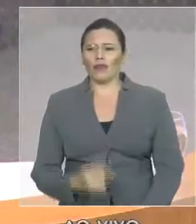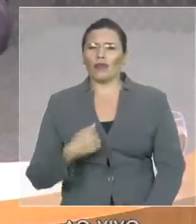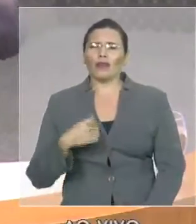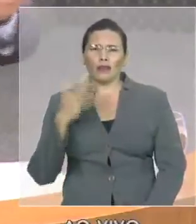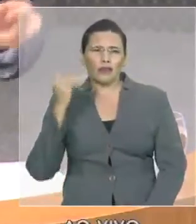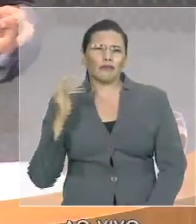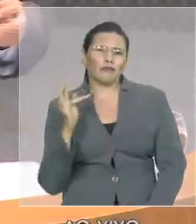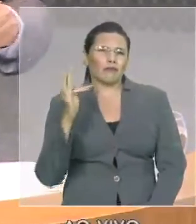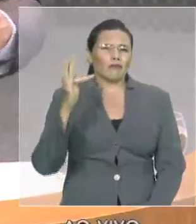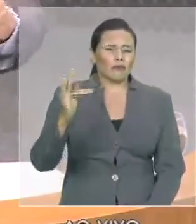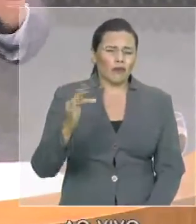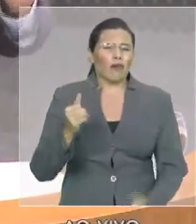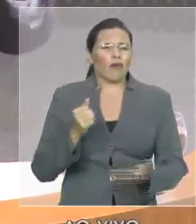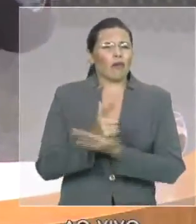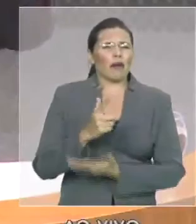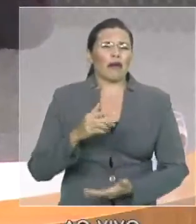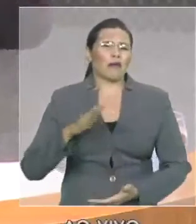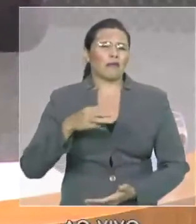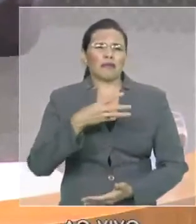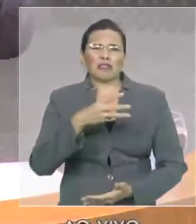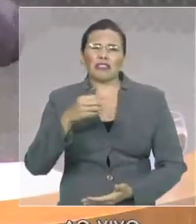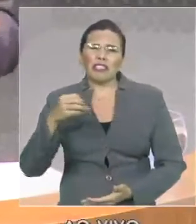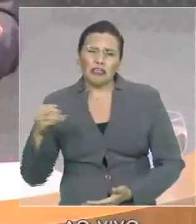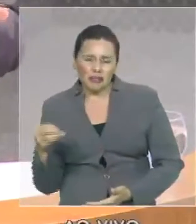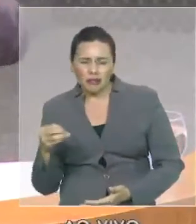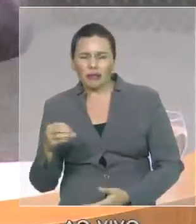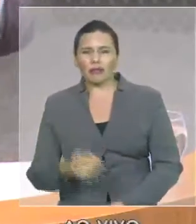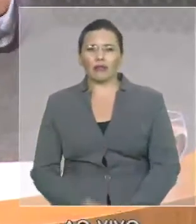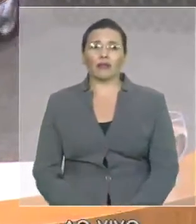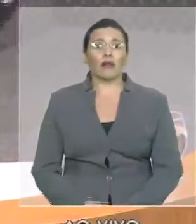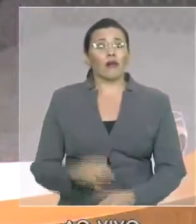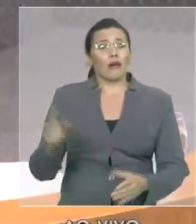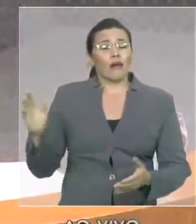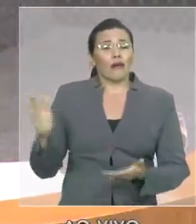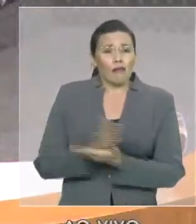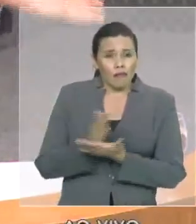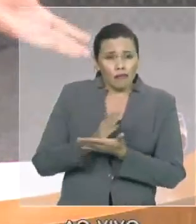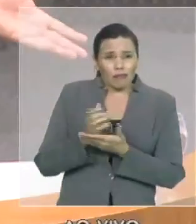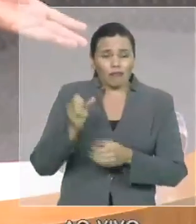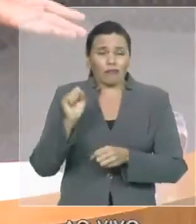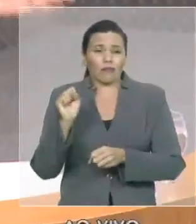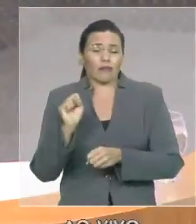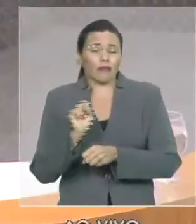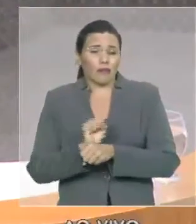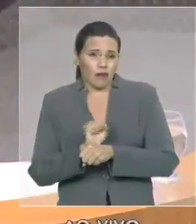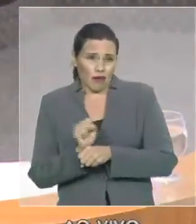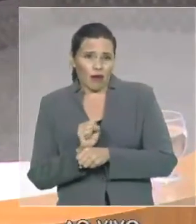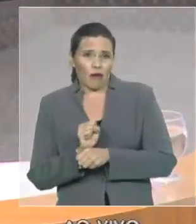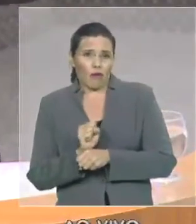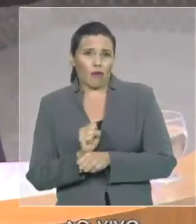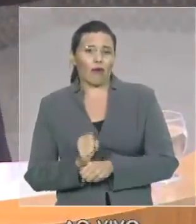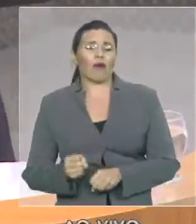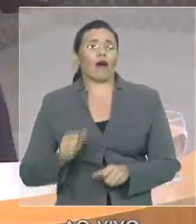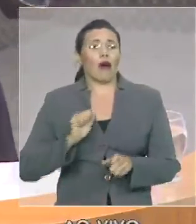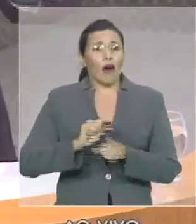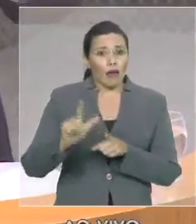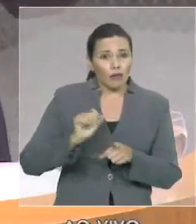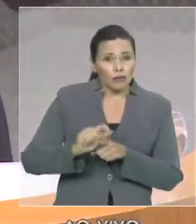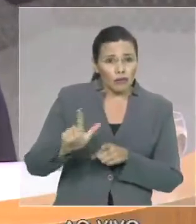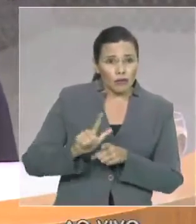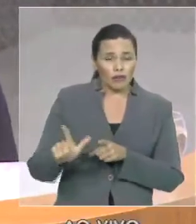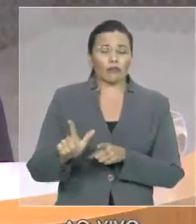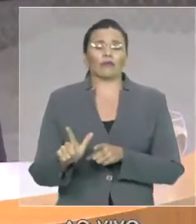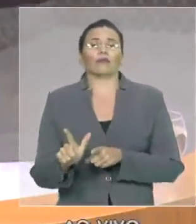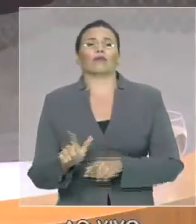de novos tipos, algumas viaturas alugadas, algumas viaturas compradas, porque nós fizemos exatamente esse